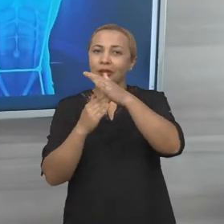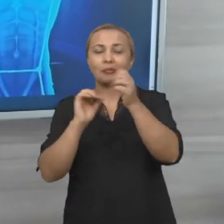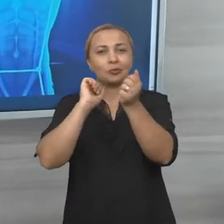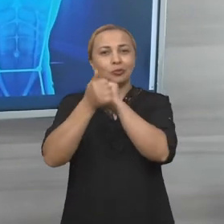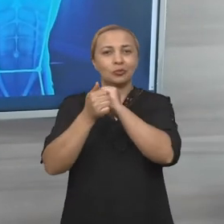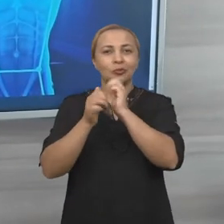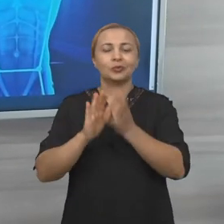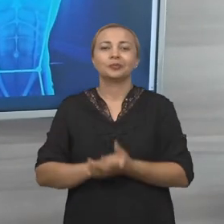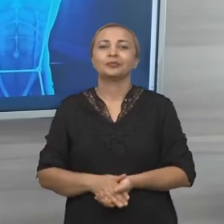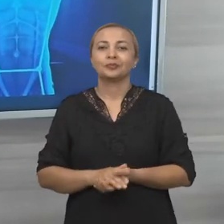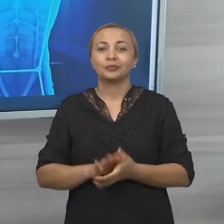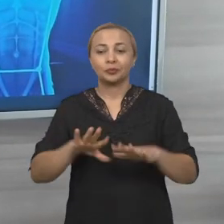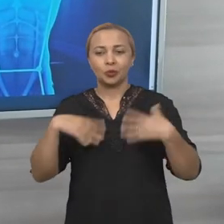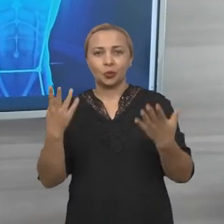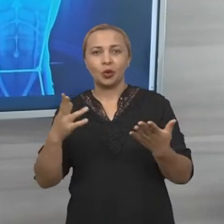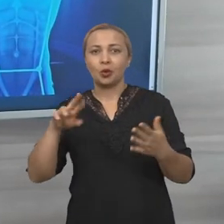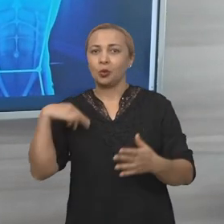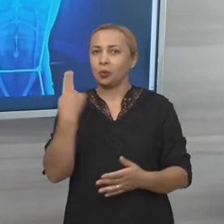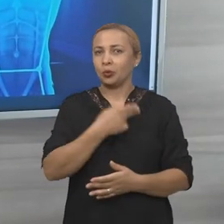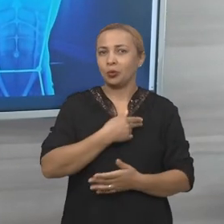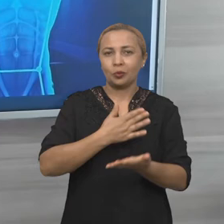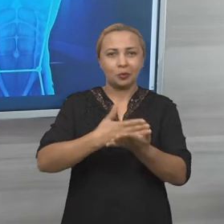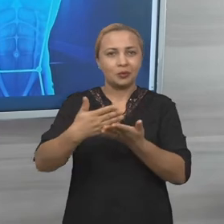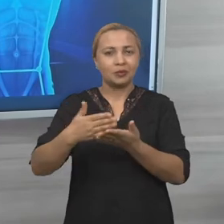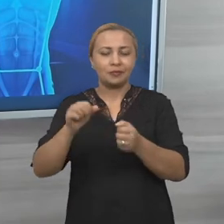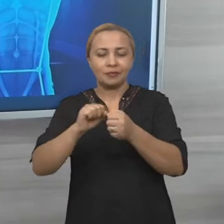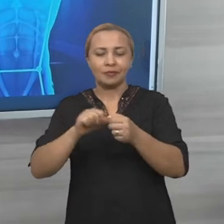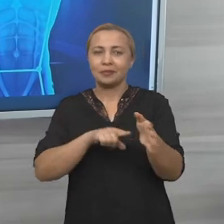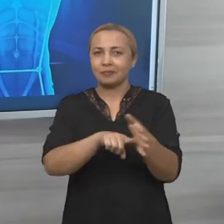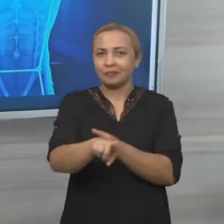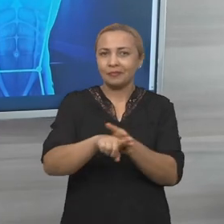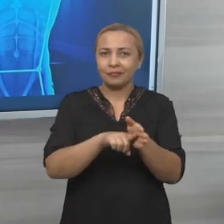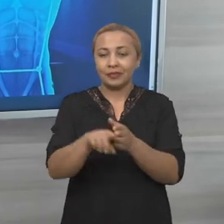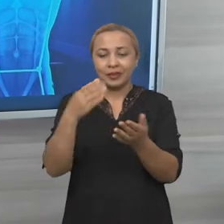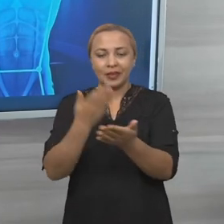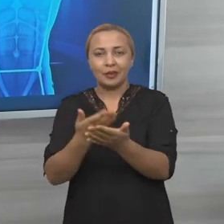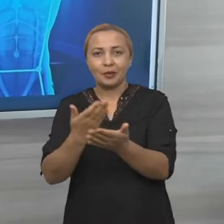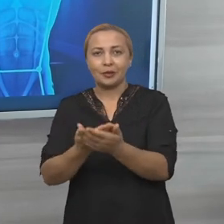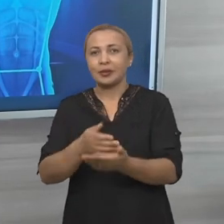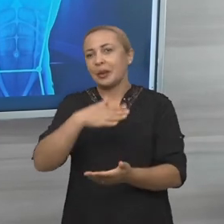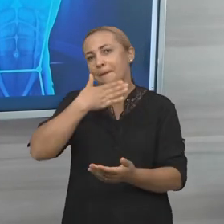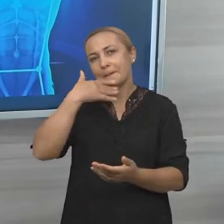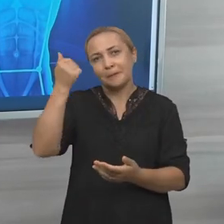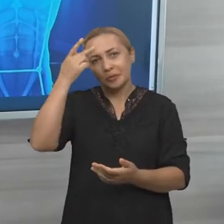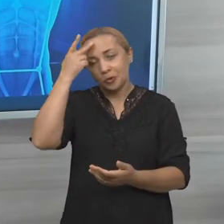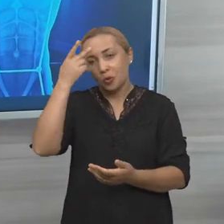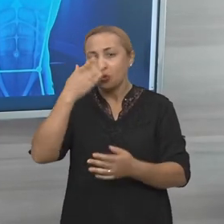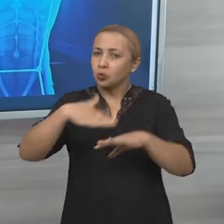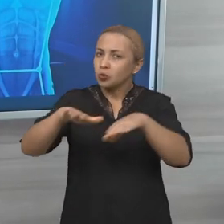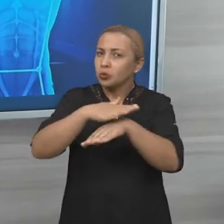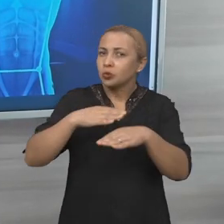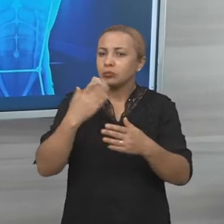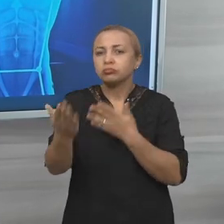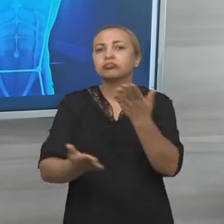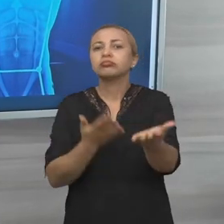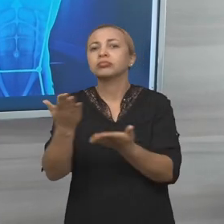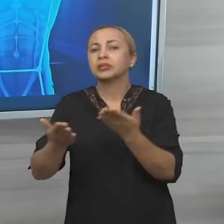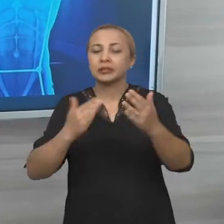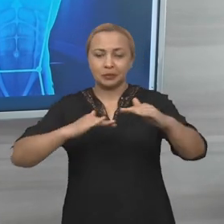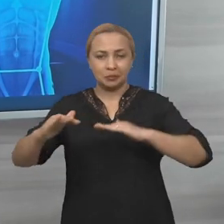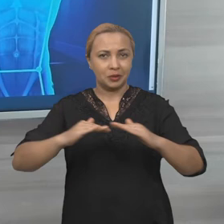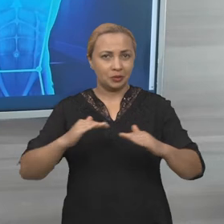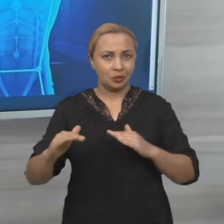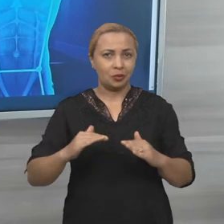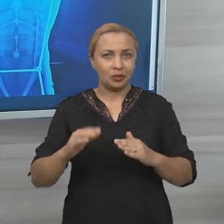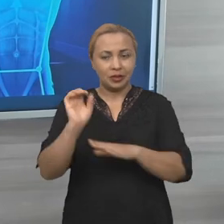começamos a fazer as pesquisas e estudar mais sobre reabilitação motora em jogos sérios,